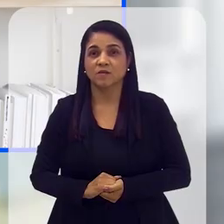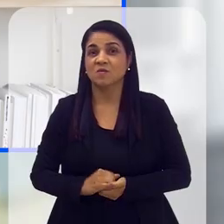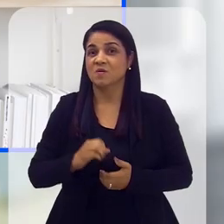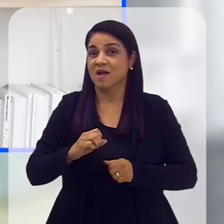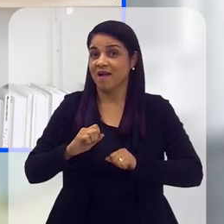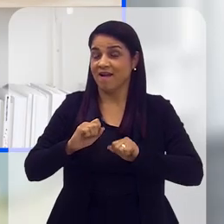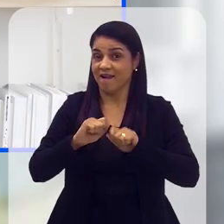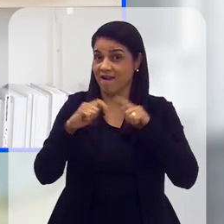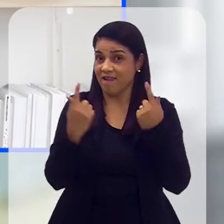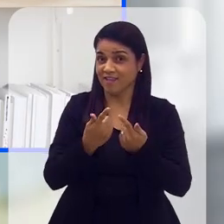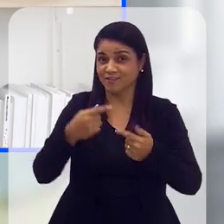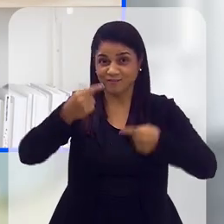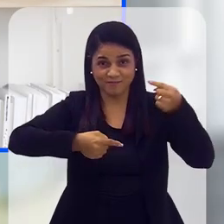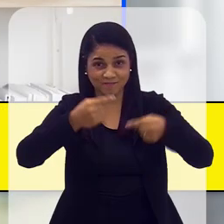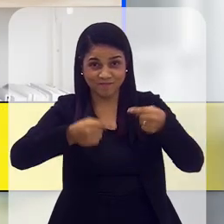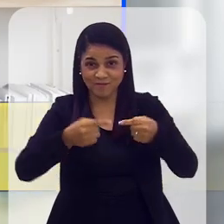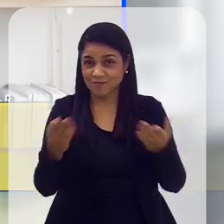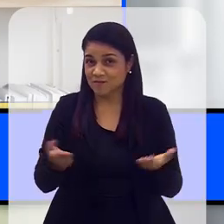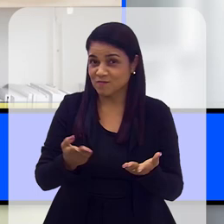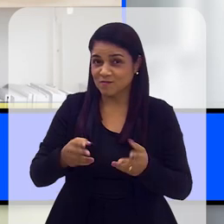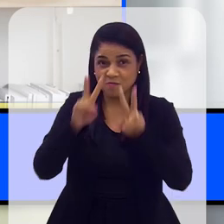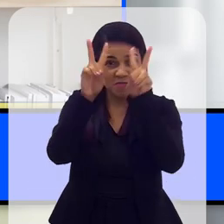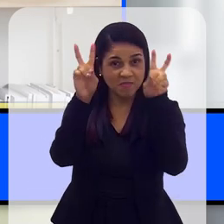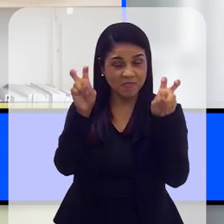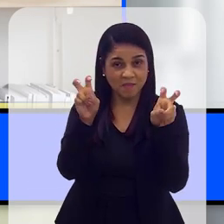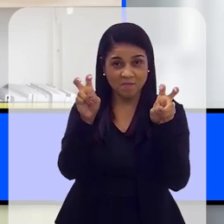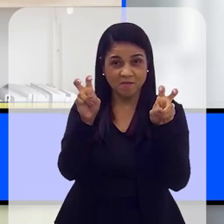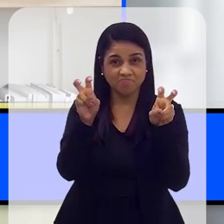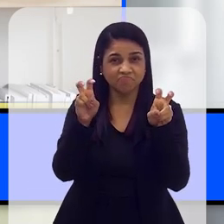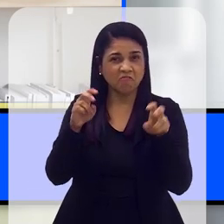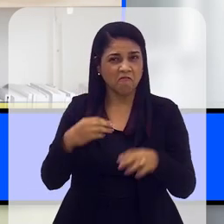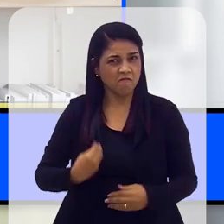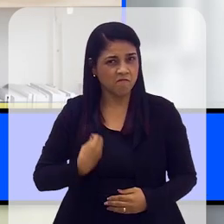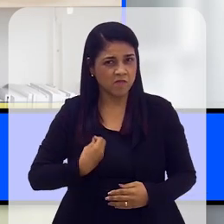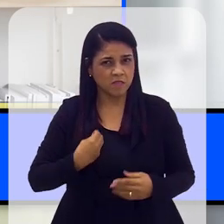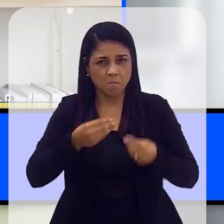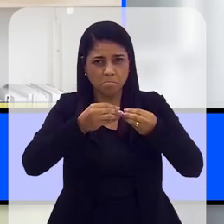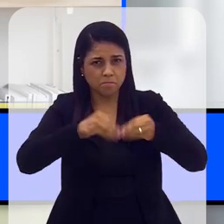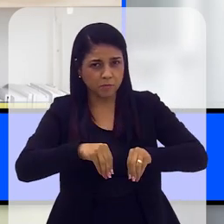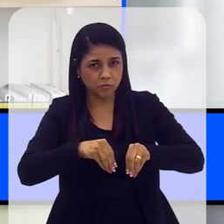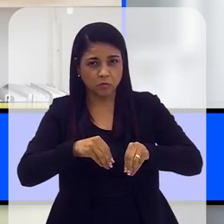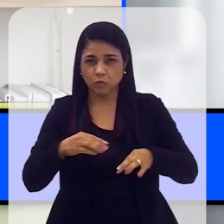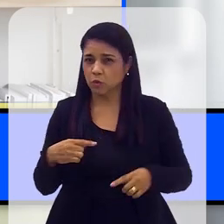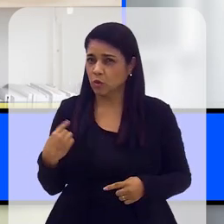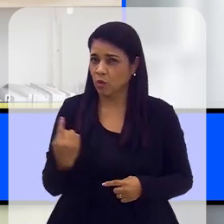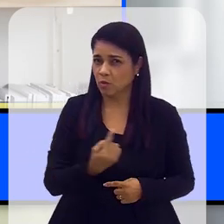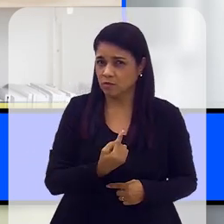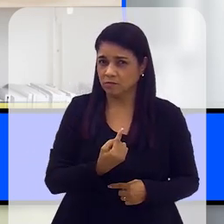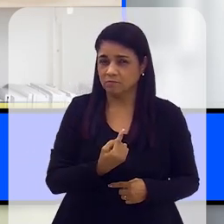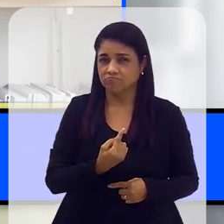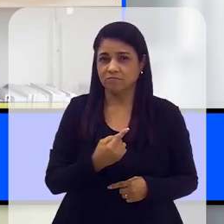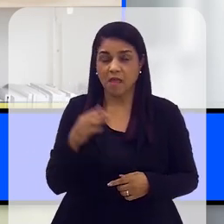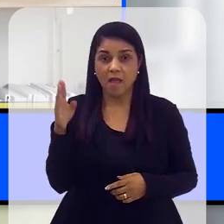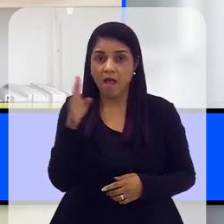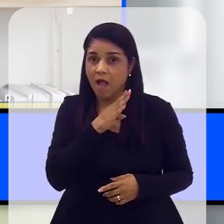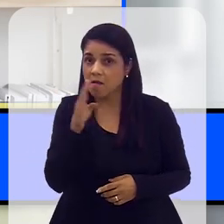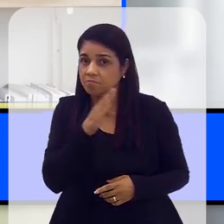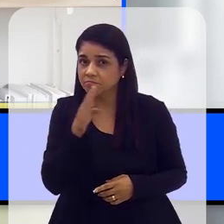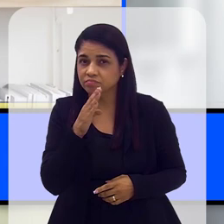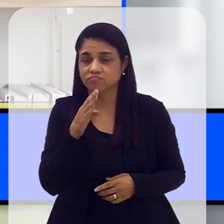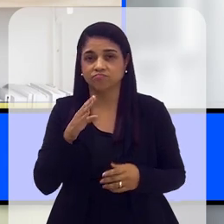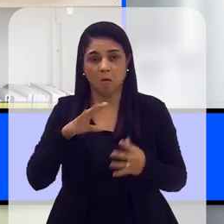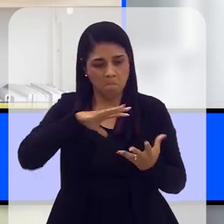No Alerj Debate de hoje vamos abordar um assunto que está afetando a vida de todos nós e muito mais rápido do que